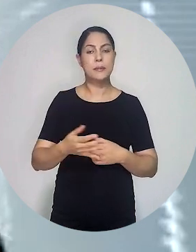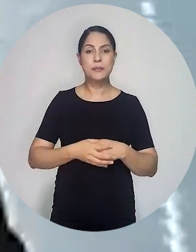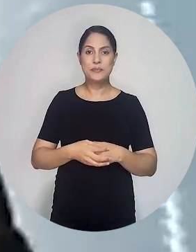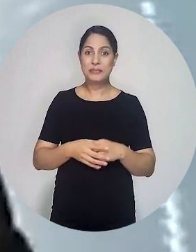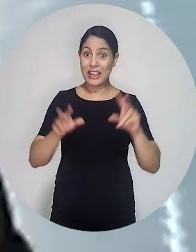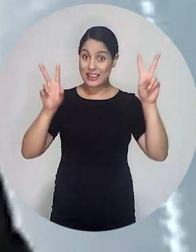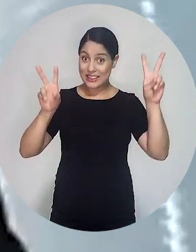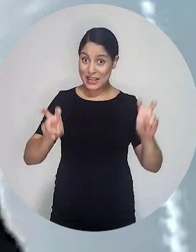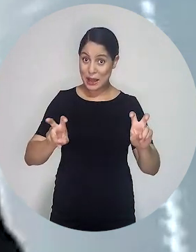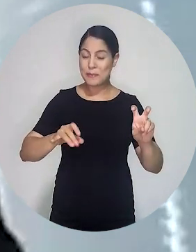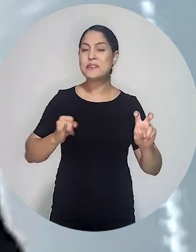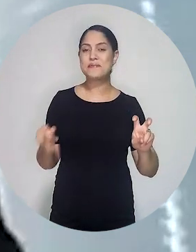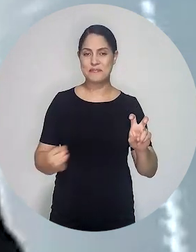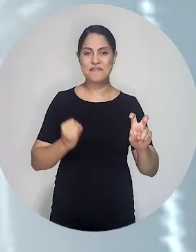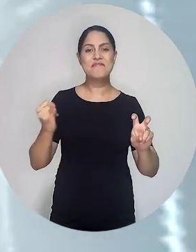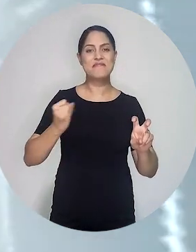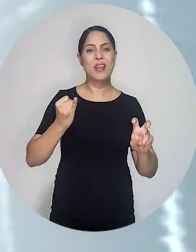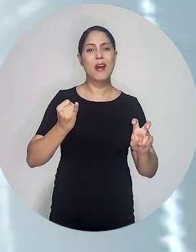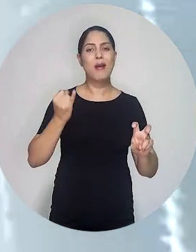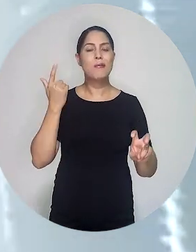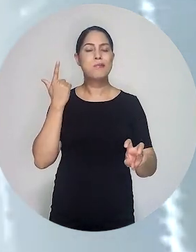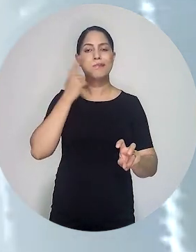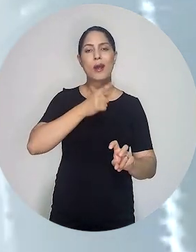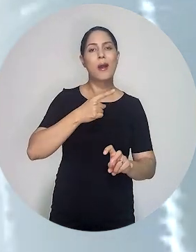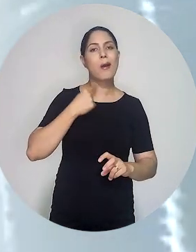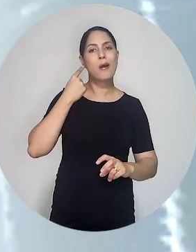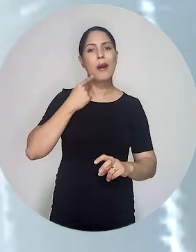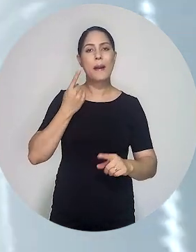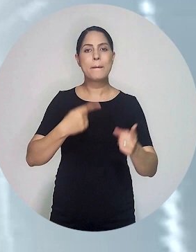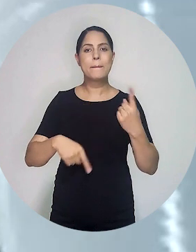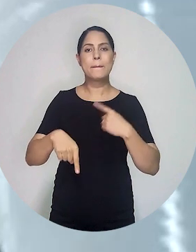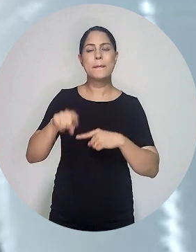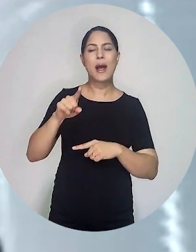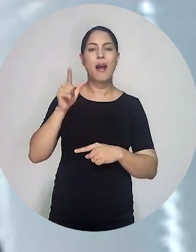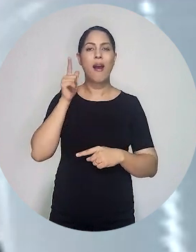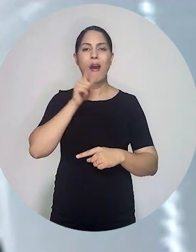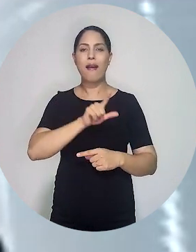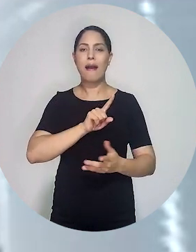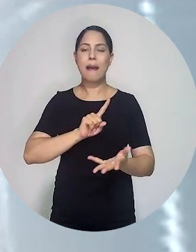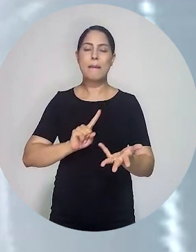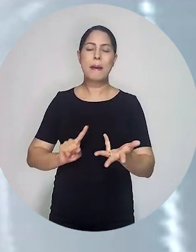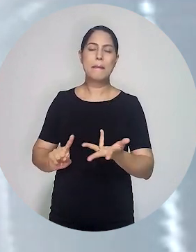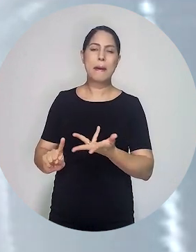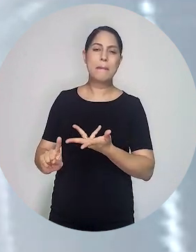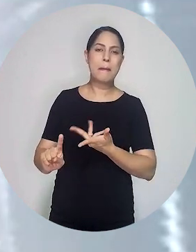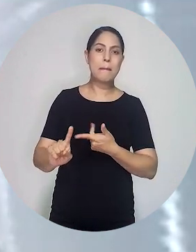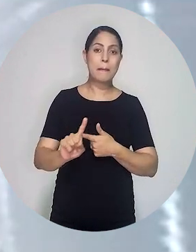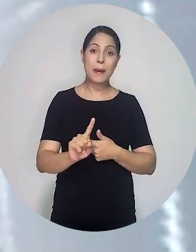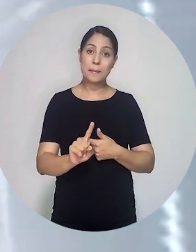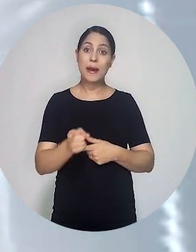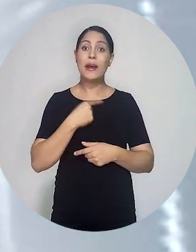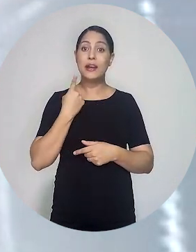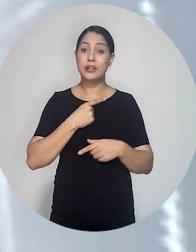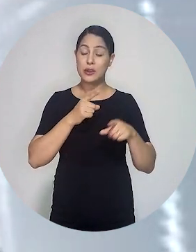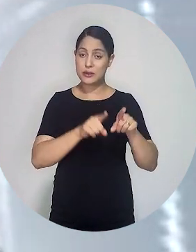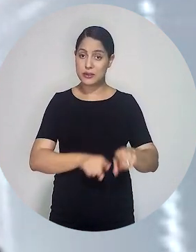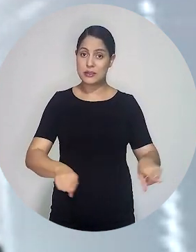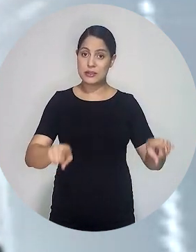discussões importantíssimas e, com isso, quem ganha é a advocacia brasileira e nós tivemos em parceria com a Bracrim,